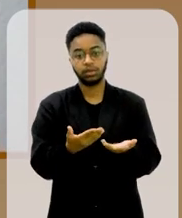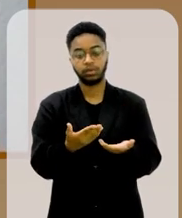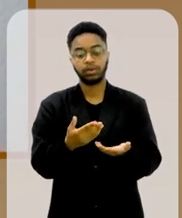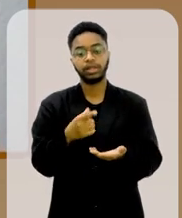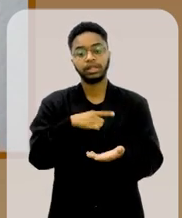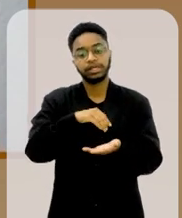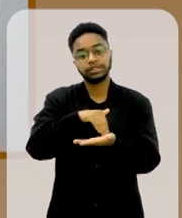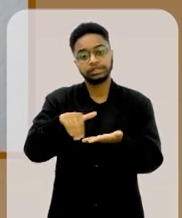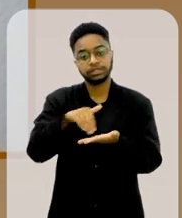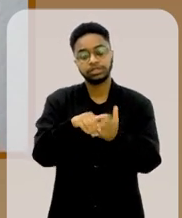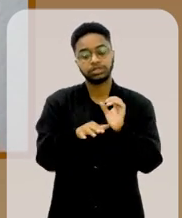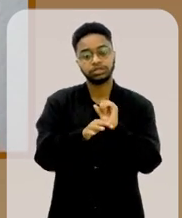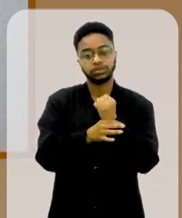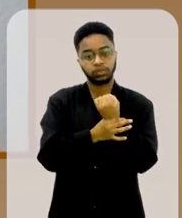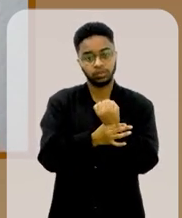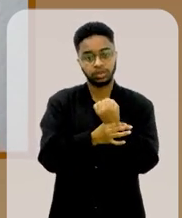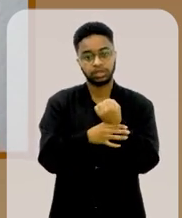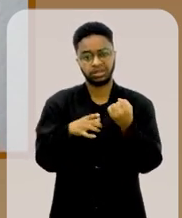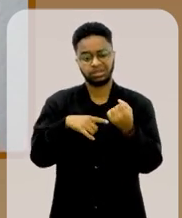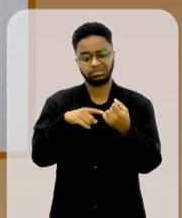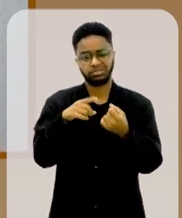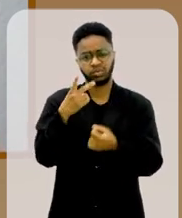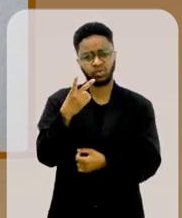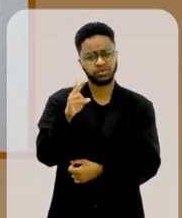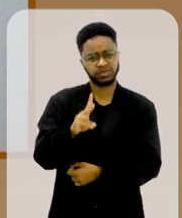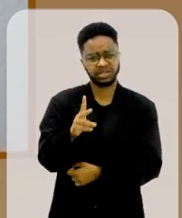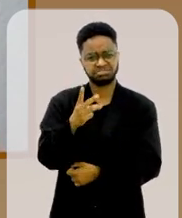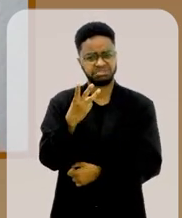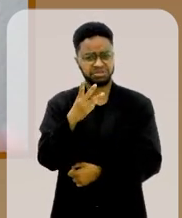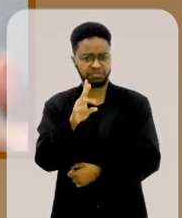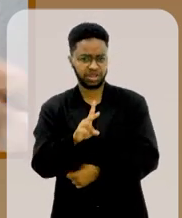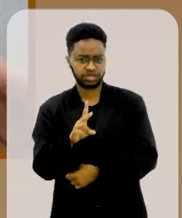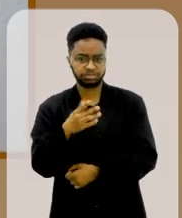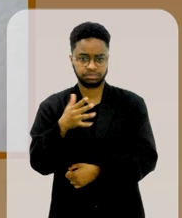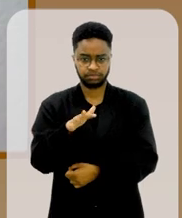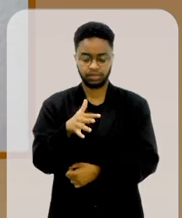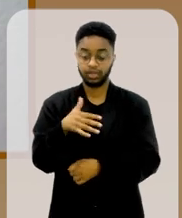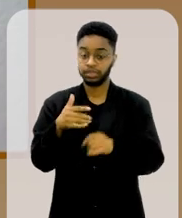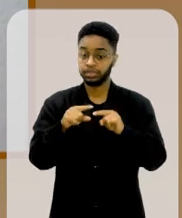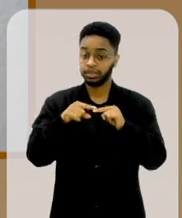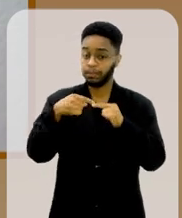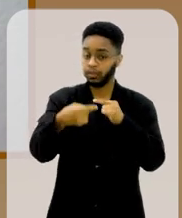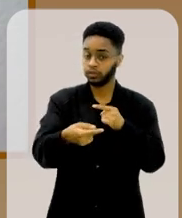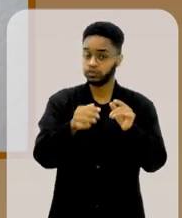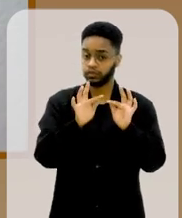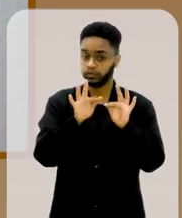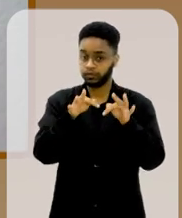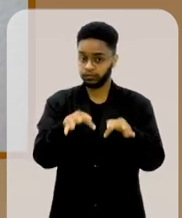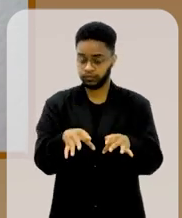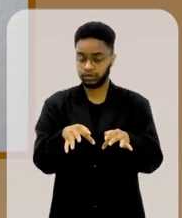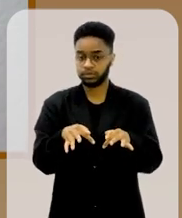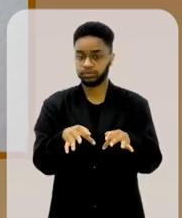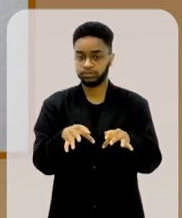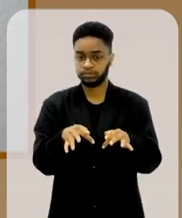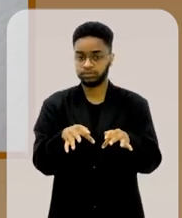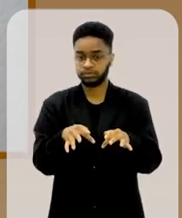Secretaria de Segurança por duas ou três vezes e, no final, o